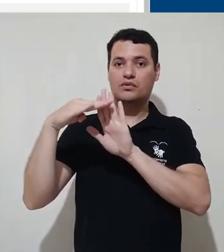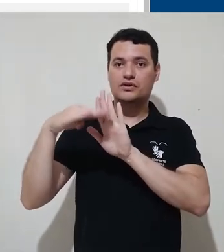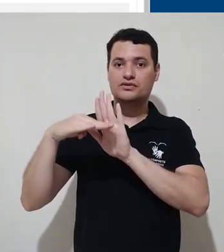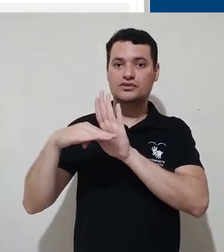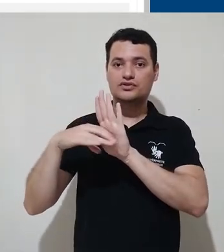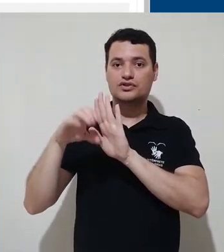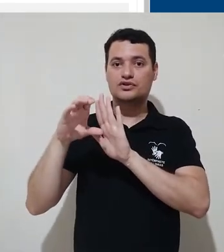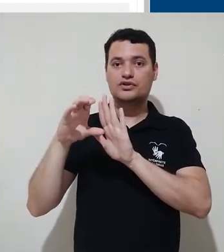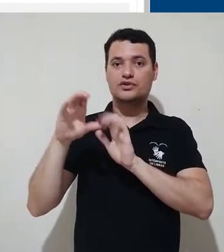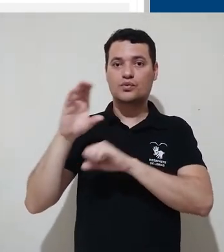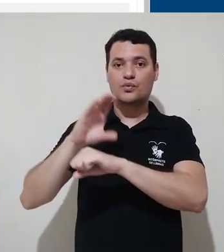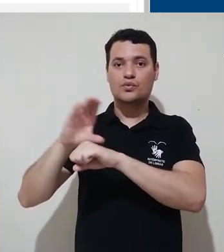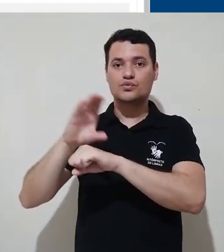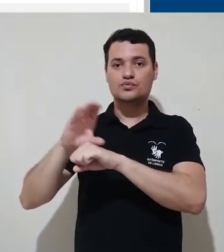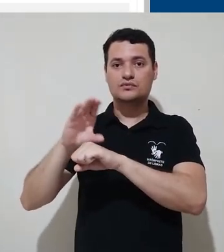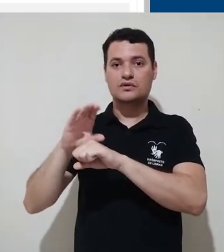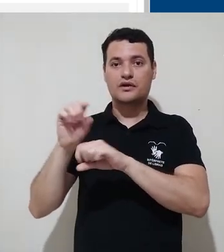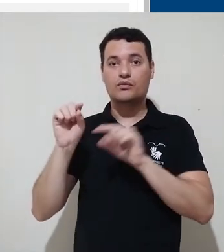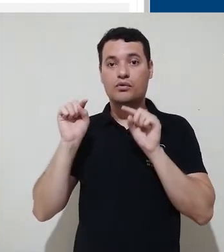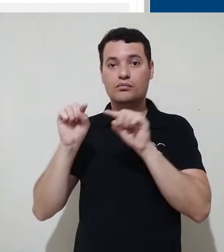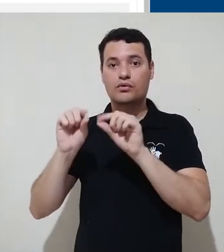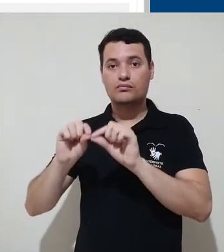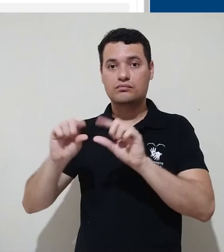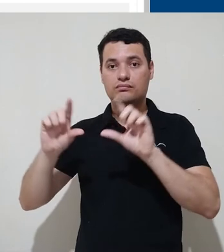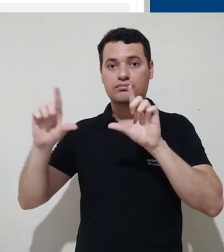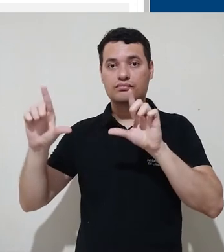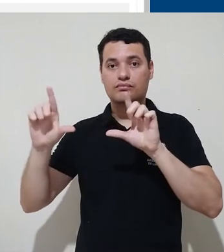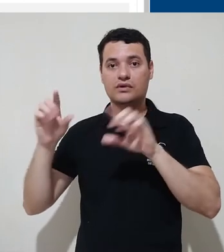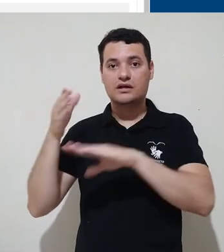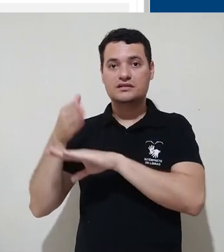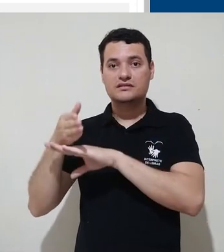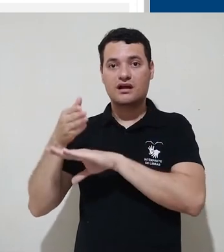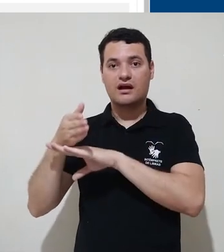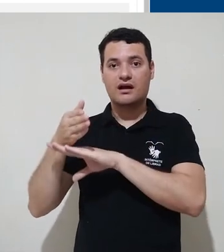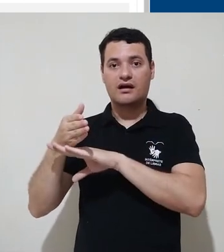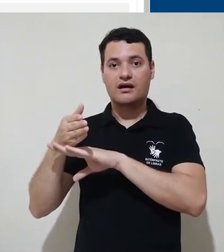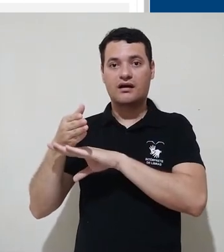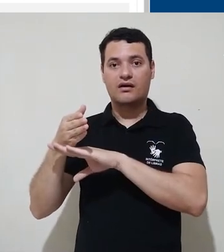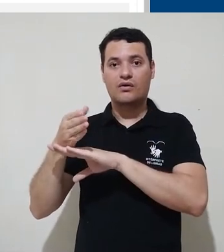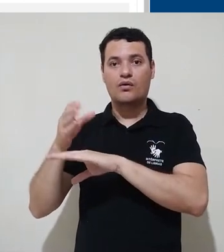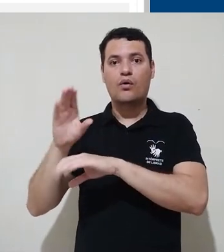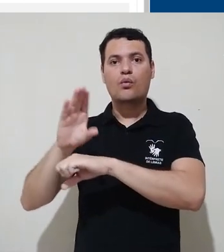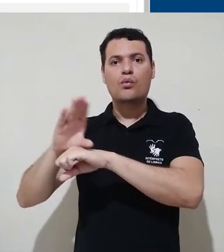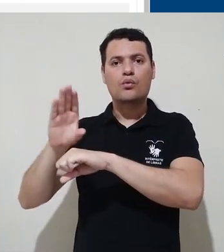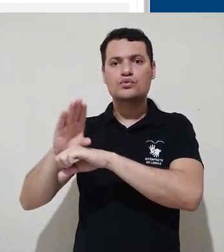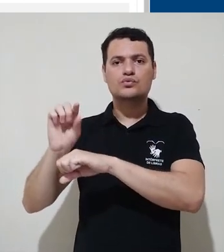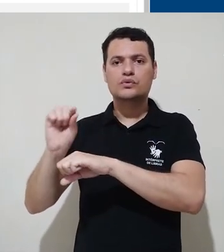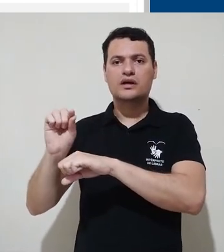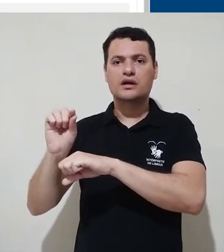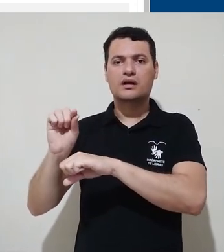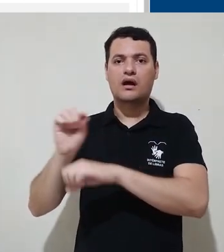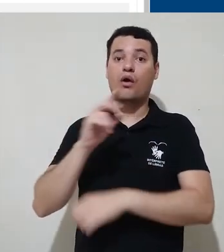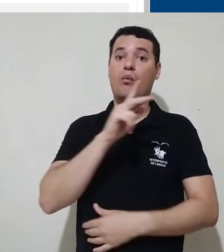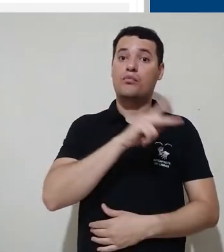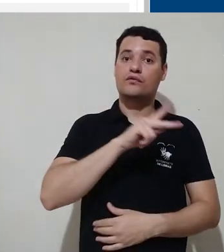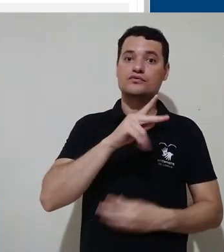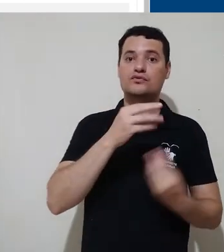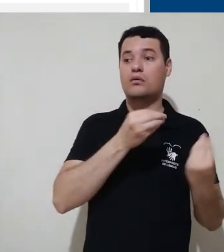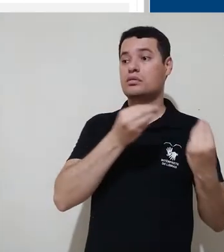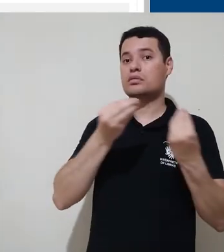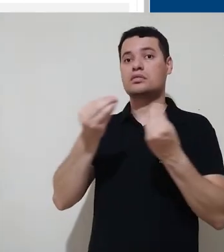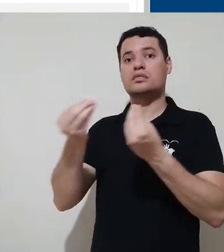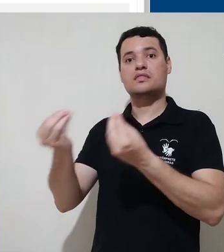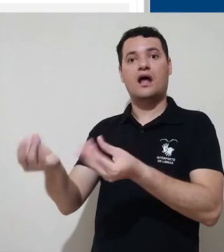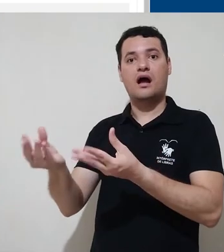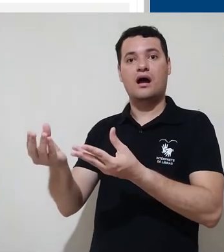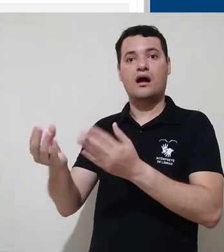de cursos. Eu posso escolher um curso para fazer acesso. Um curso será onde o professor vai